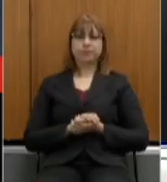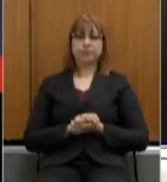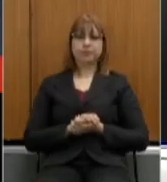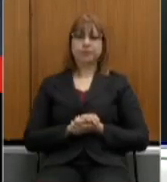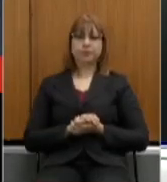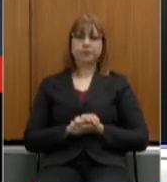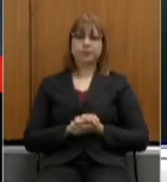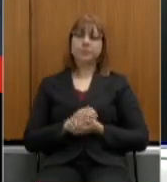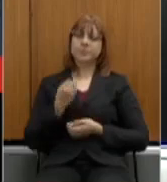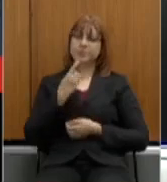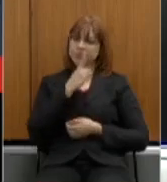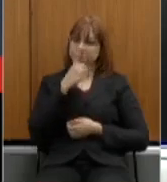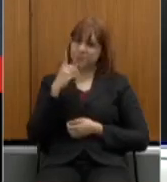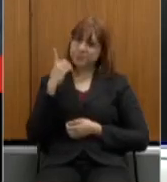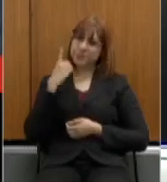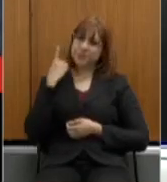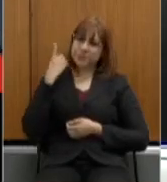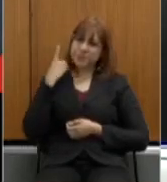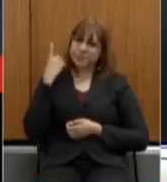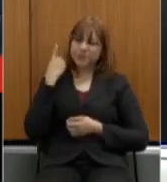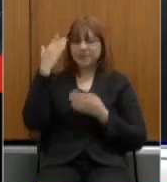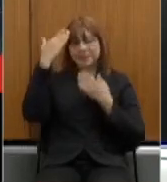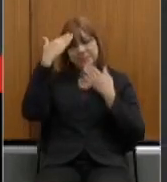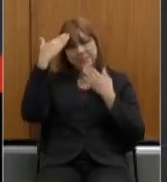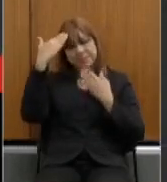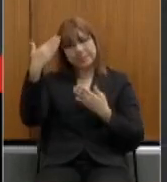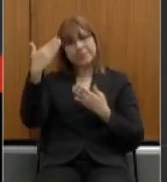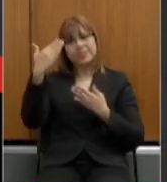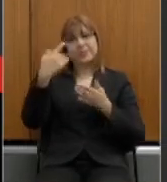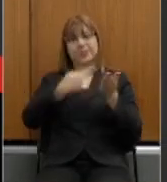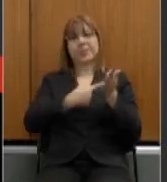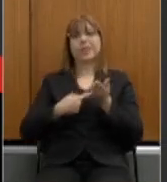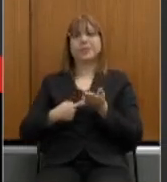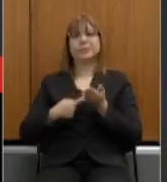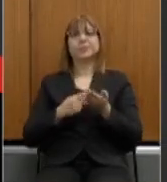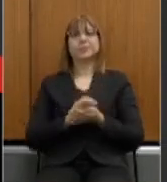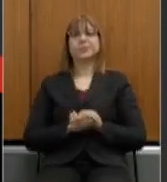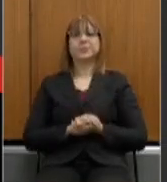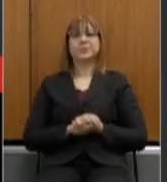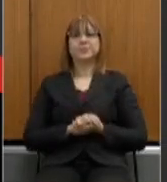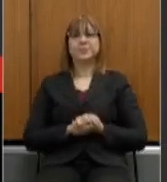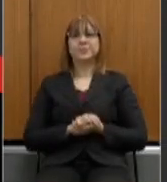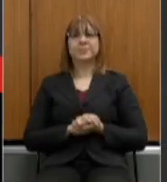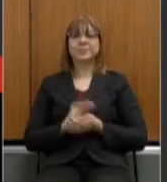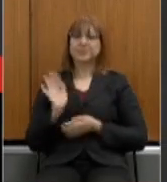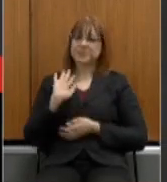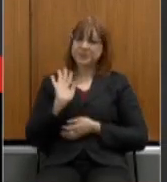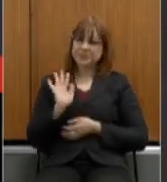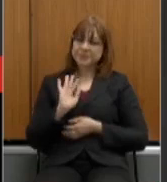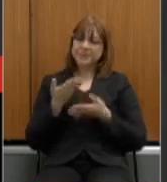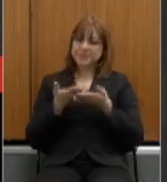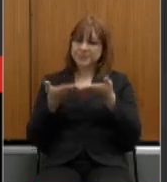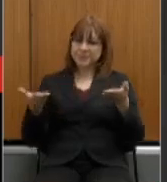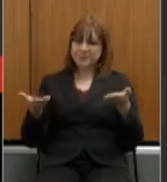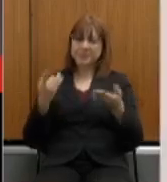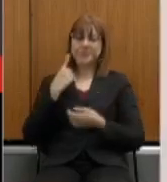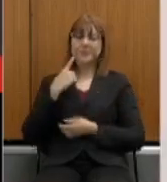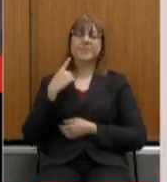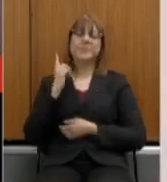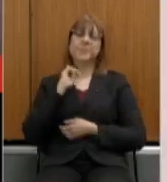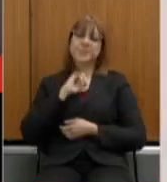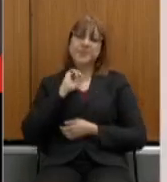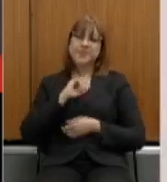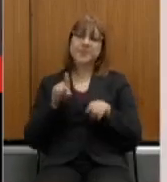Bom dia, deputado. Agradeço o convite e quero saudar todos os mineiros e também a